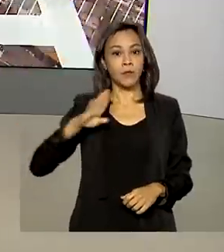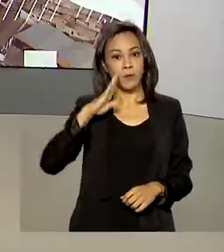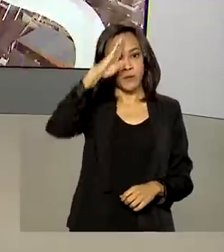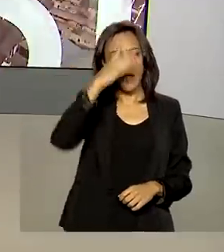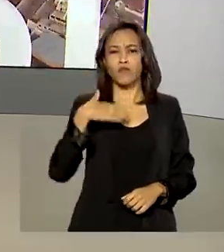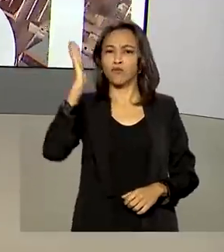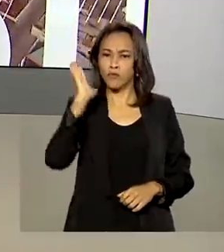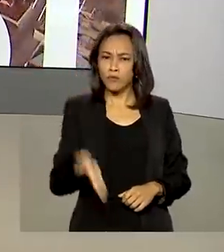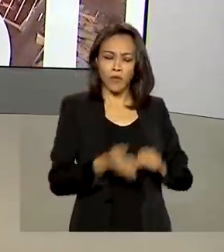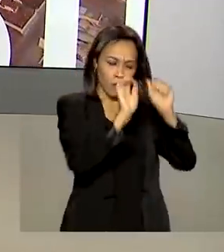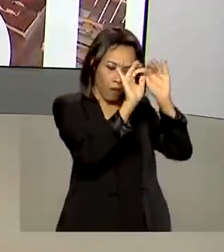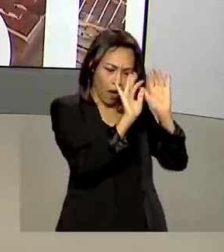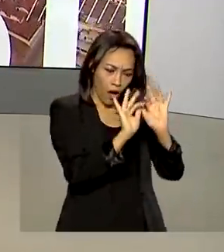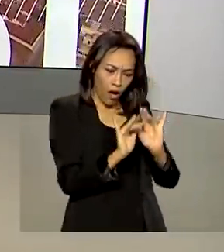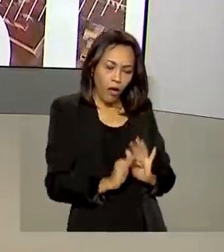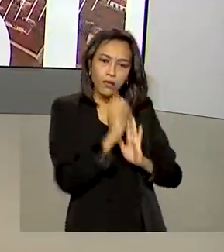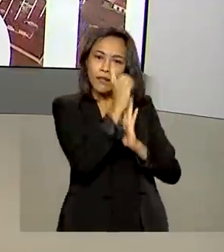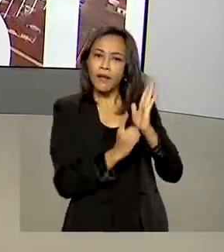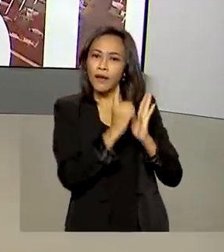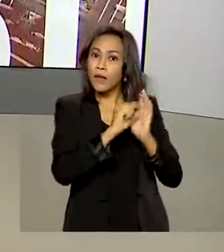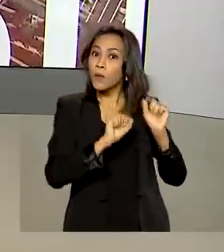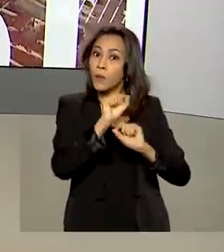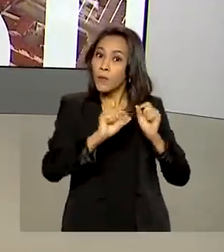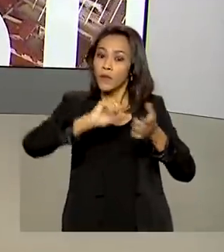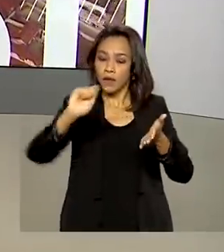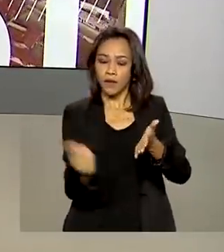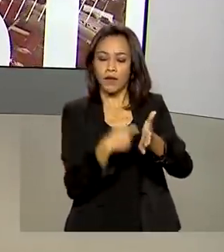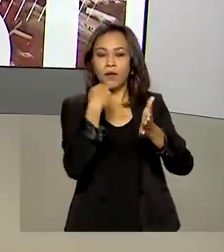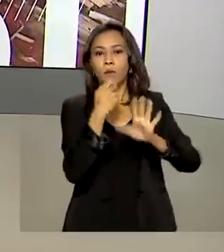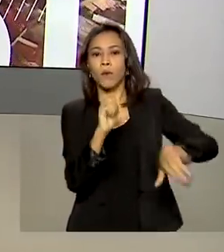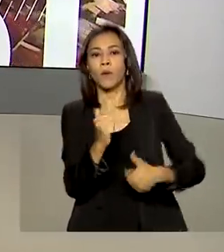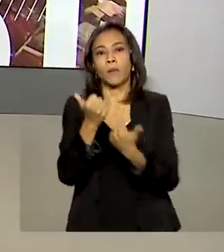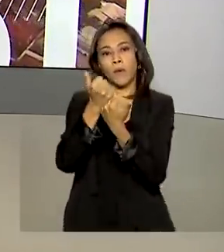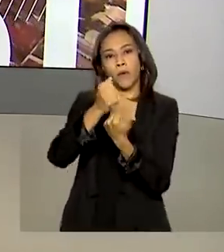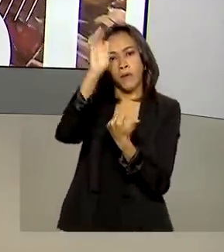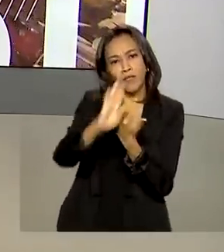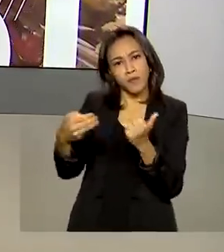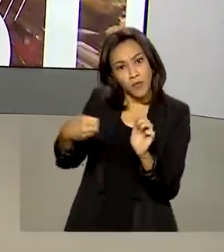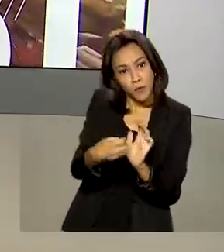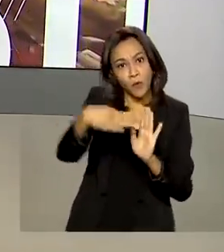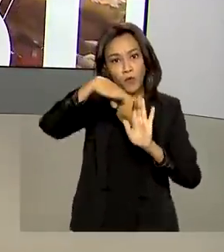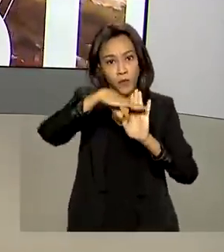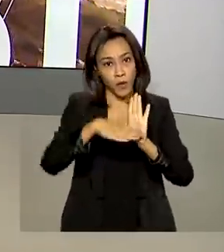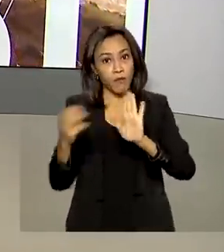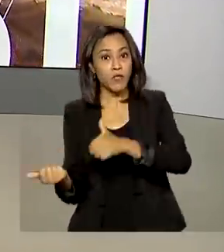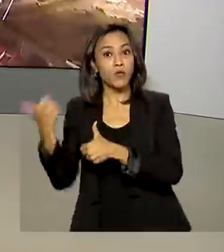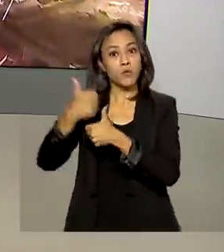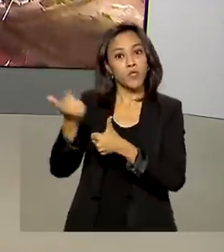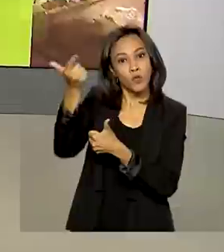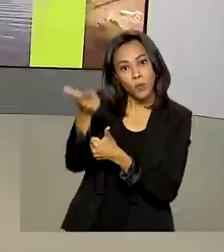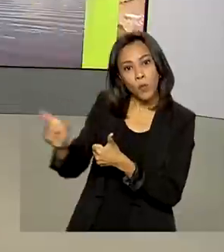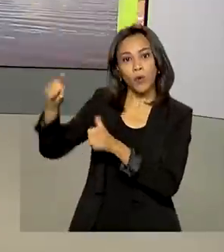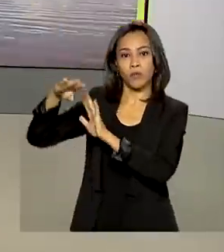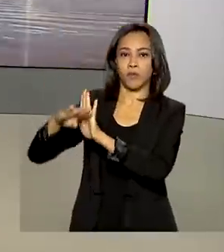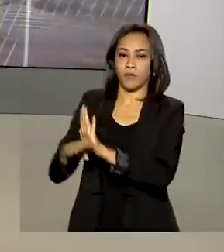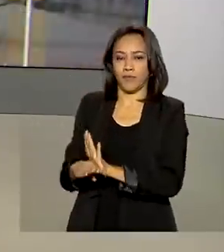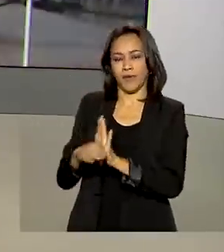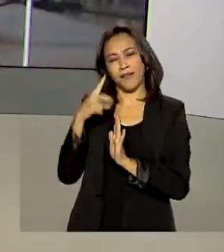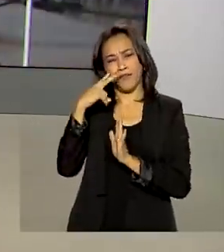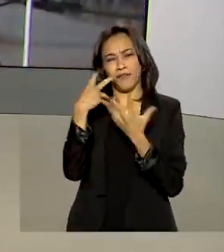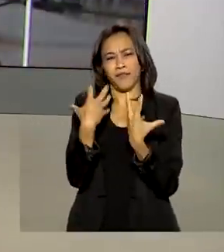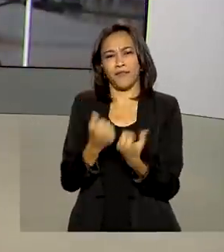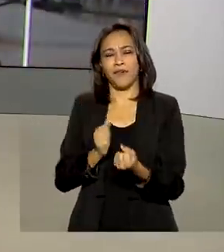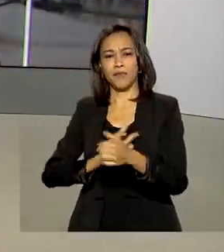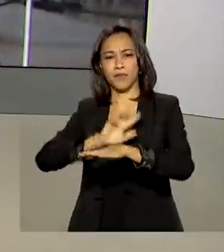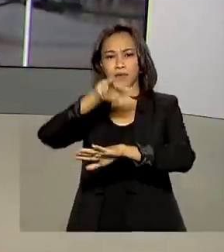editou um decreto que regulamenta o Auxílio Brasil. O novo programa social vai substituir o Bolsa Família. Vamos ao vivo então ao